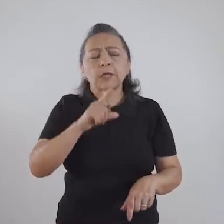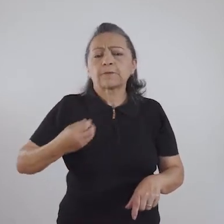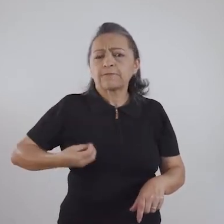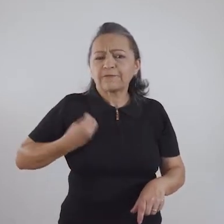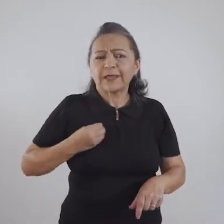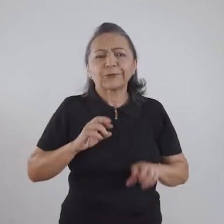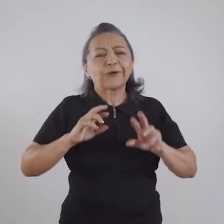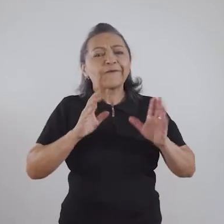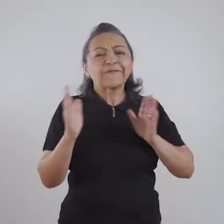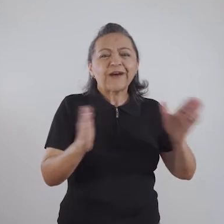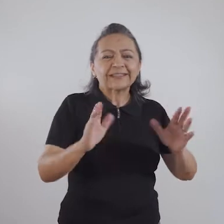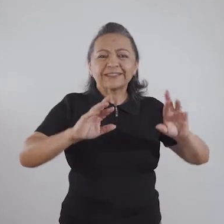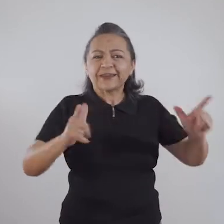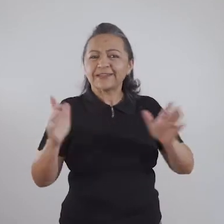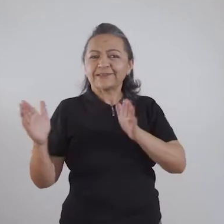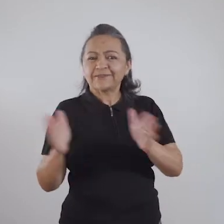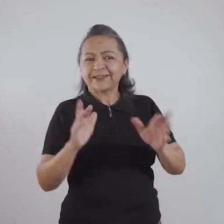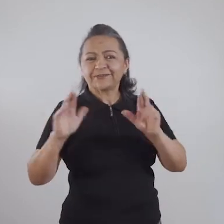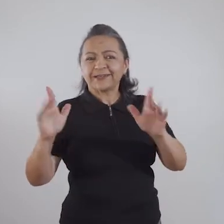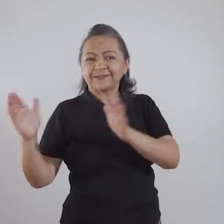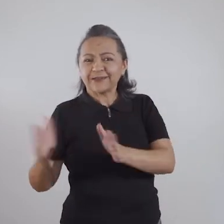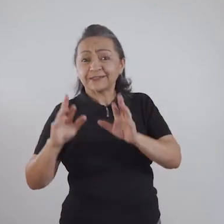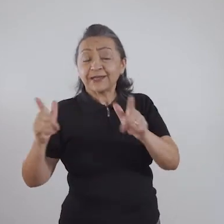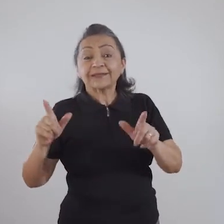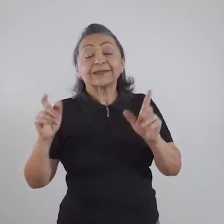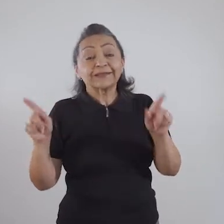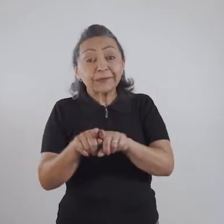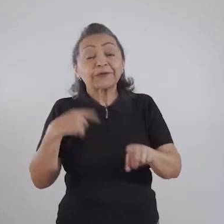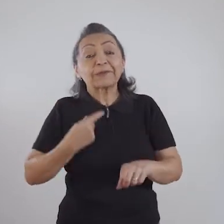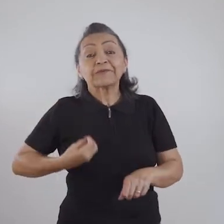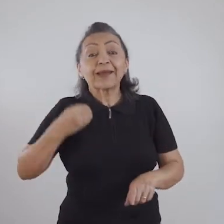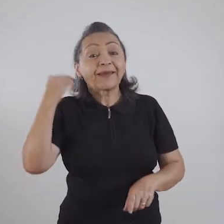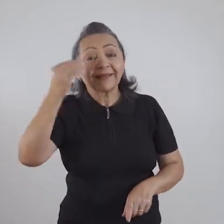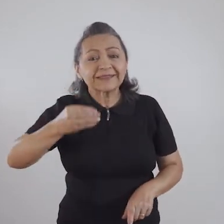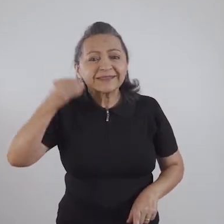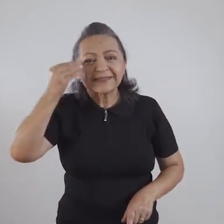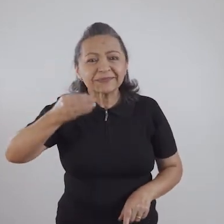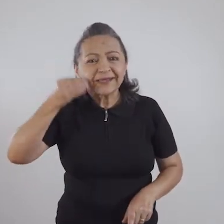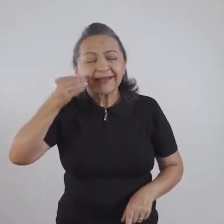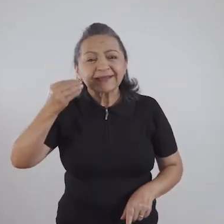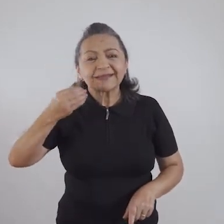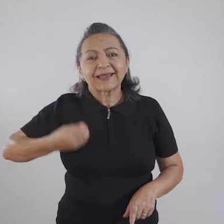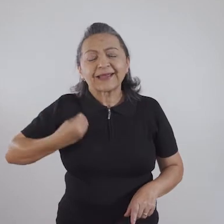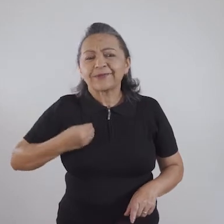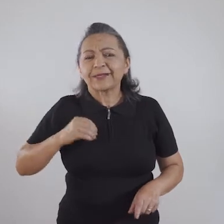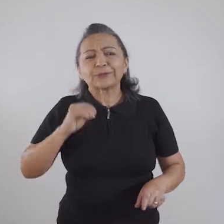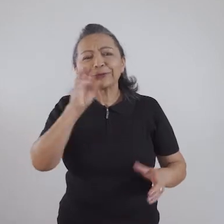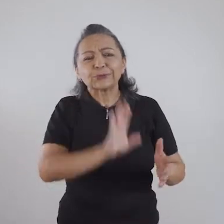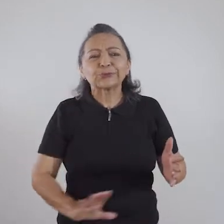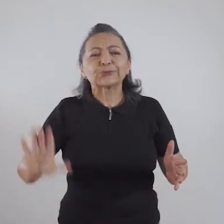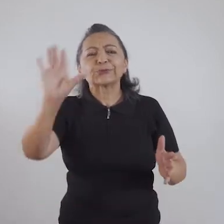da nossa vida, nós vamos vivendo as experiências da vida como um todo de diferentes